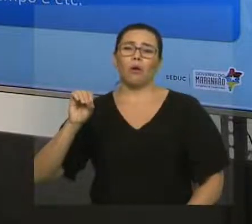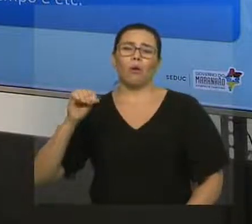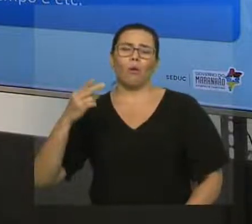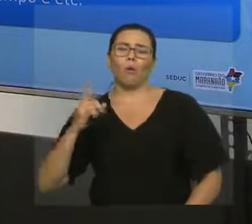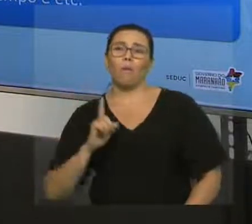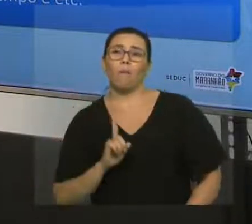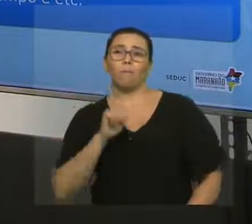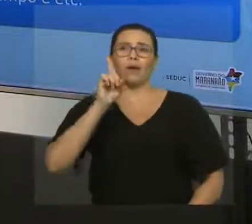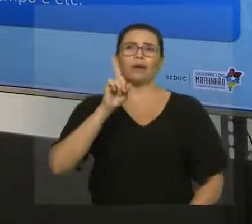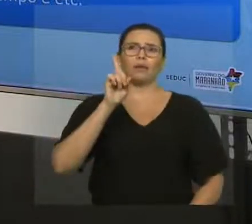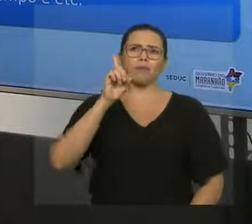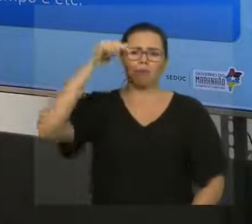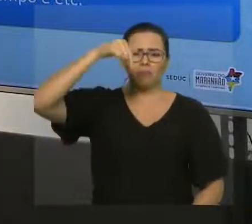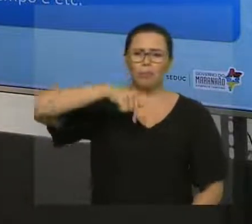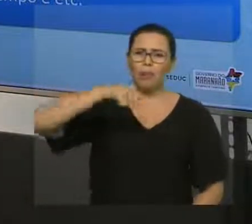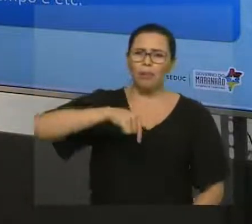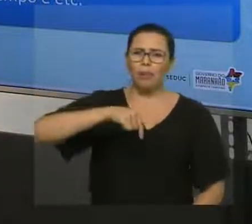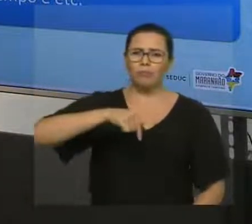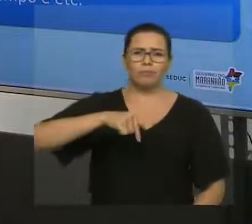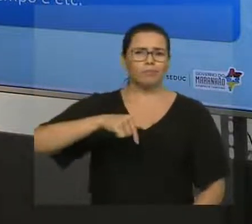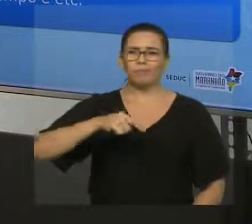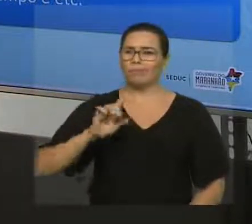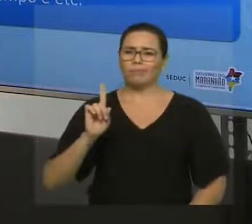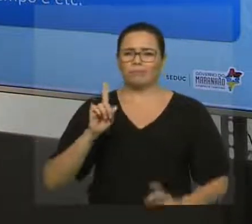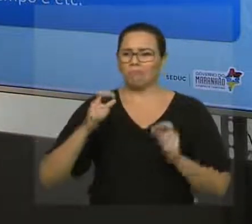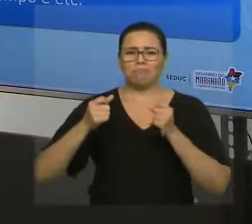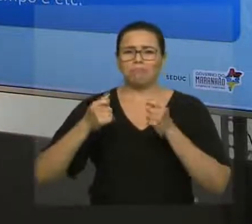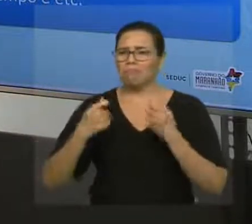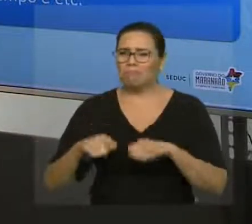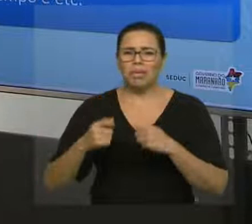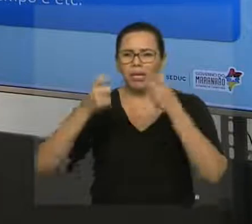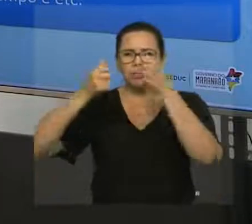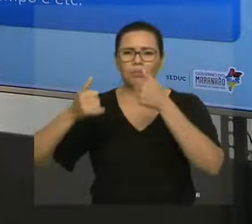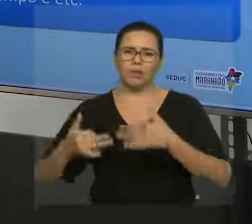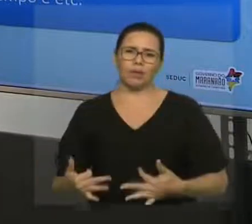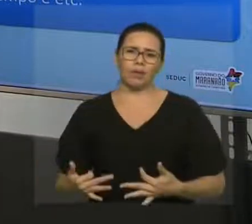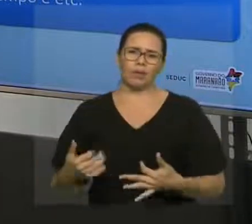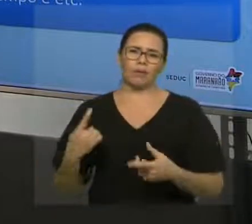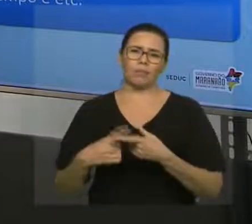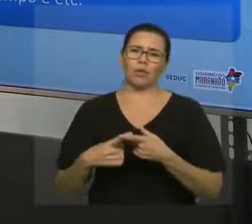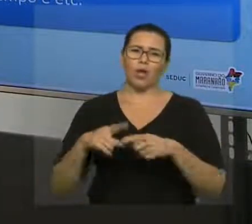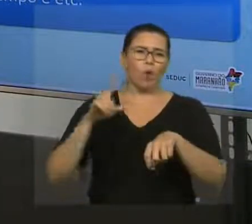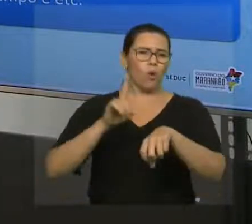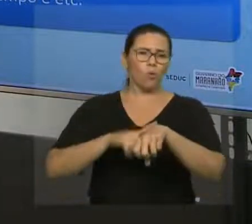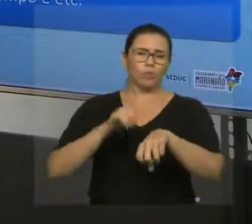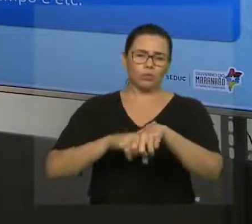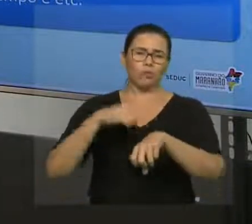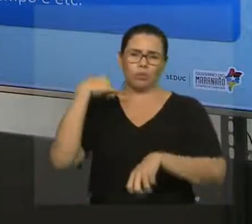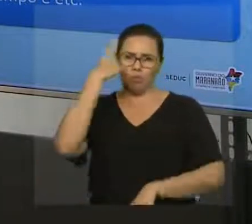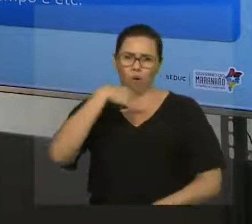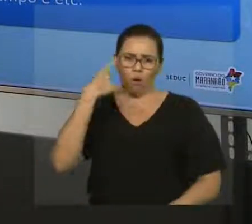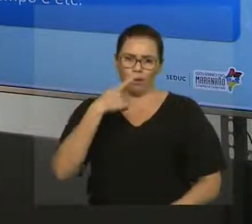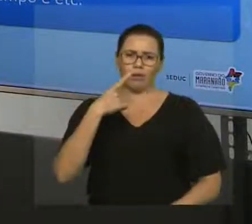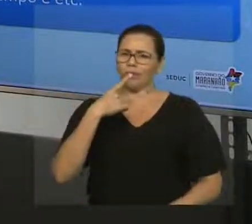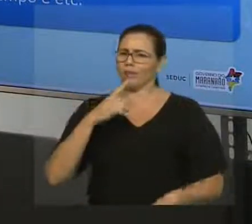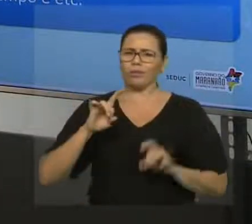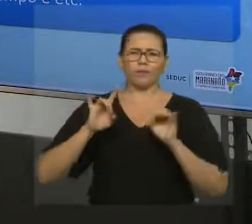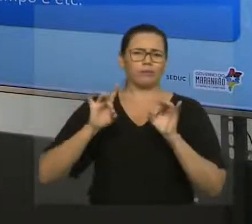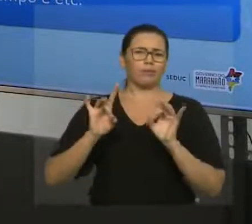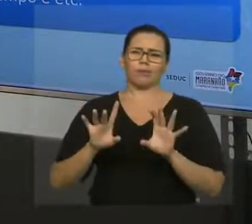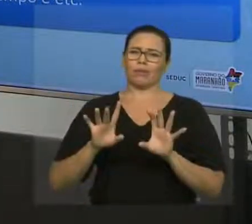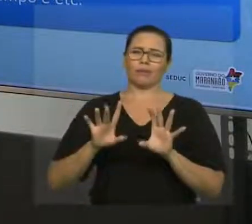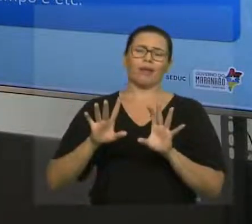minutos para baixo. Isso não faz sentido. Por quê? Porque o tempo, ele é classificado como grandeza escalar. Ele só precisa da